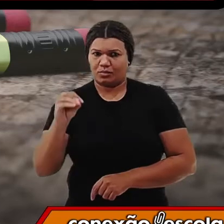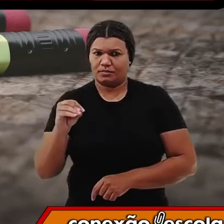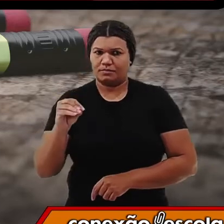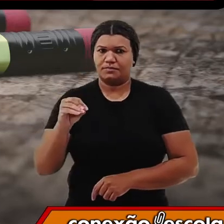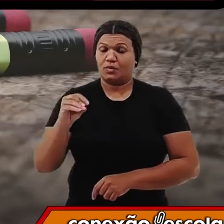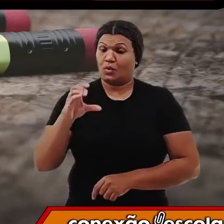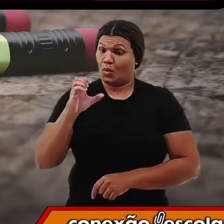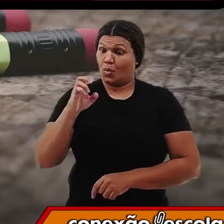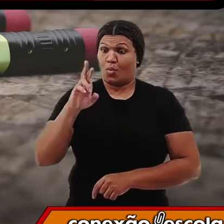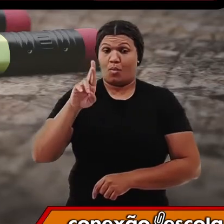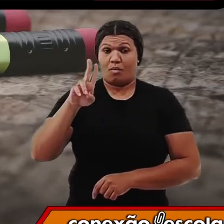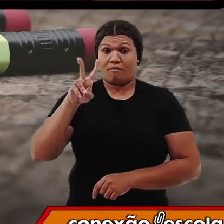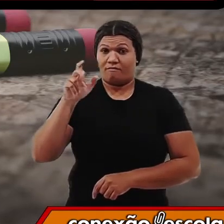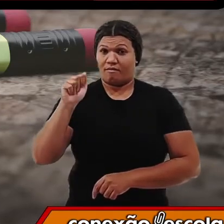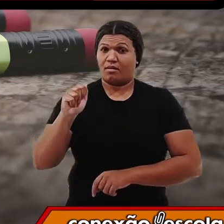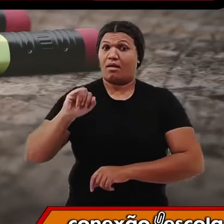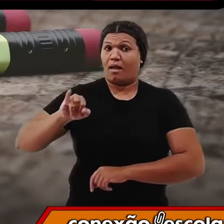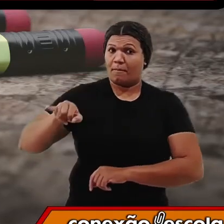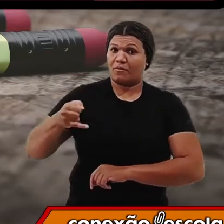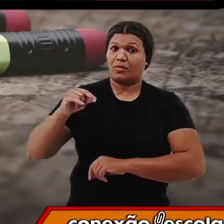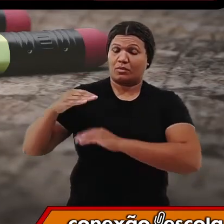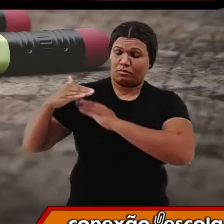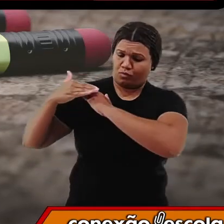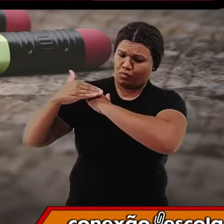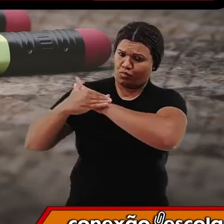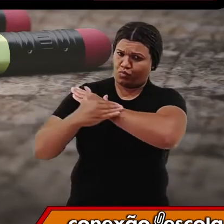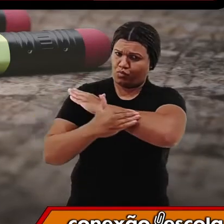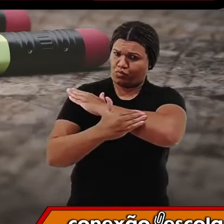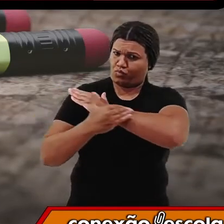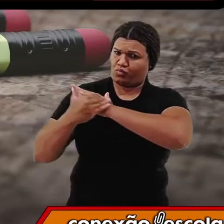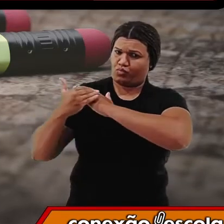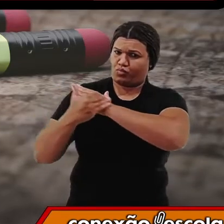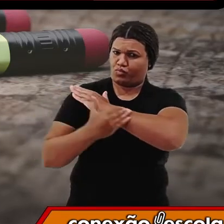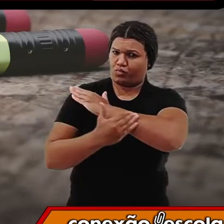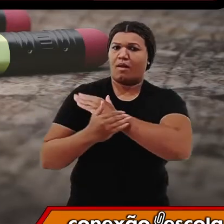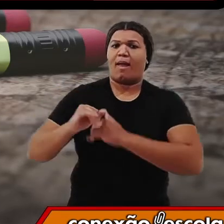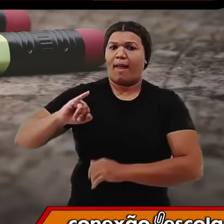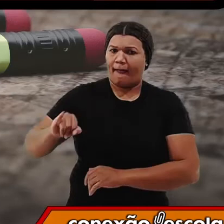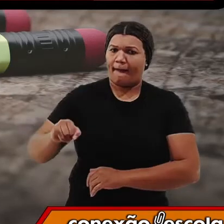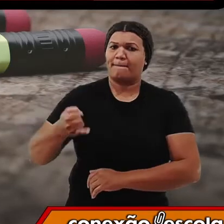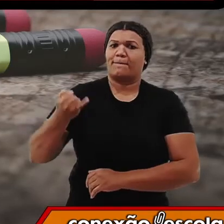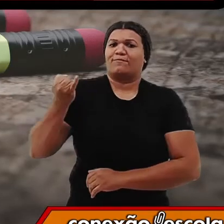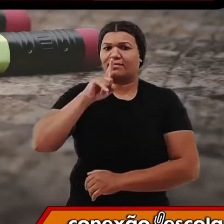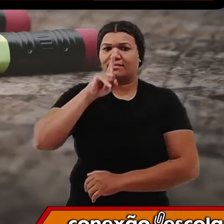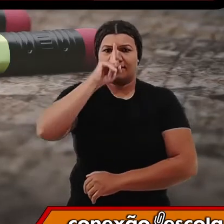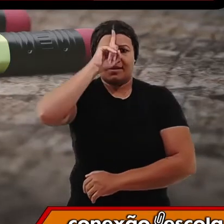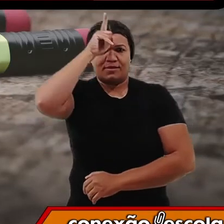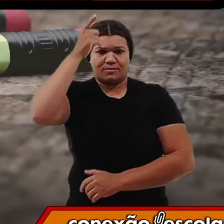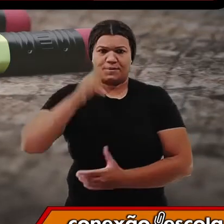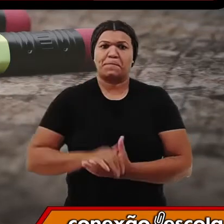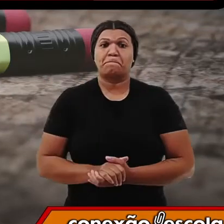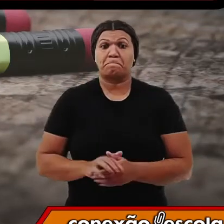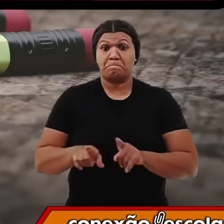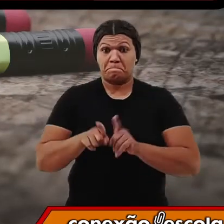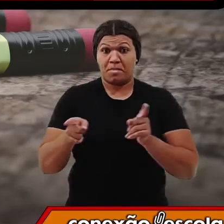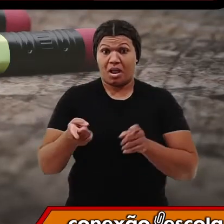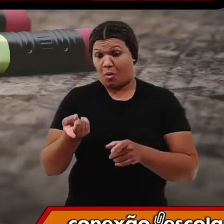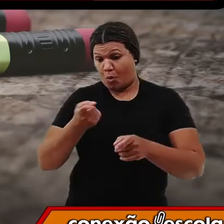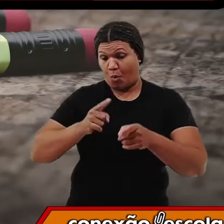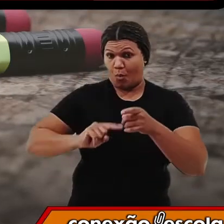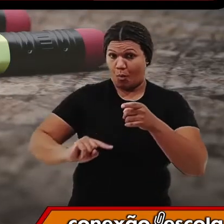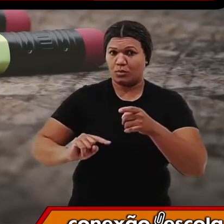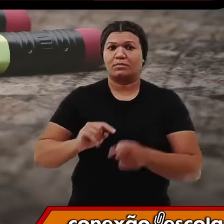inclinação da vertente. Logo, os terraços são naturais. Já na técnica de terraciamento,